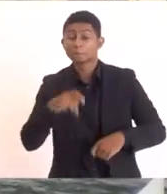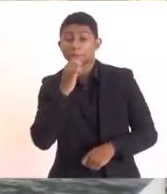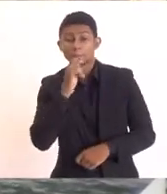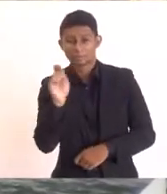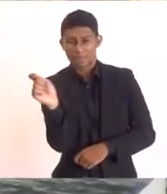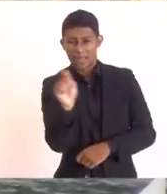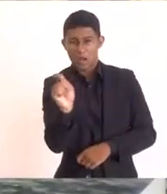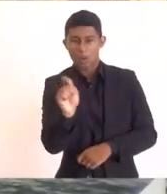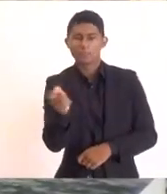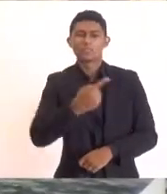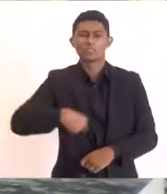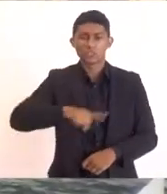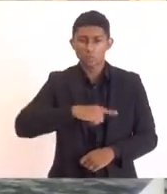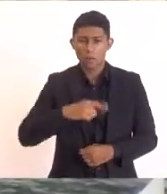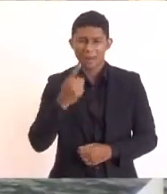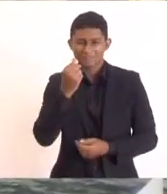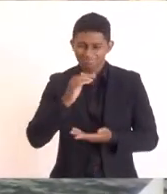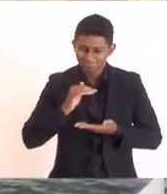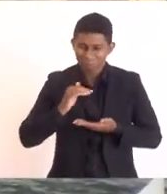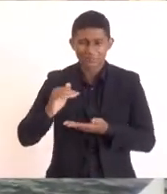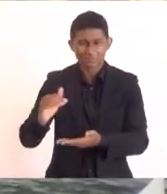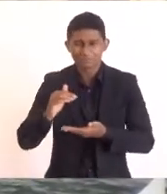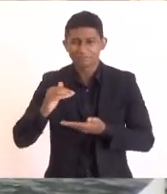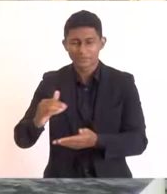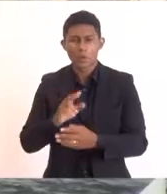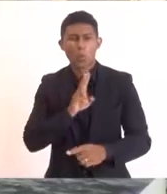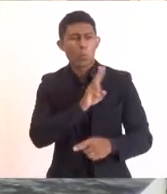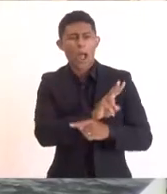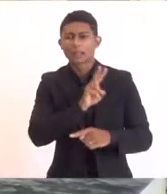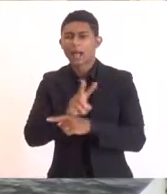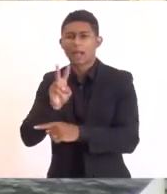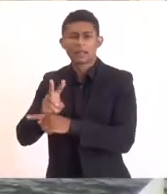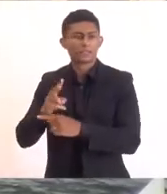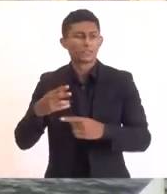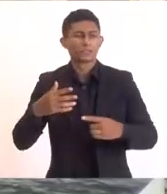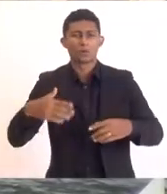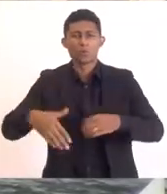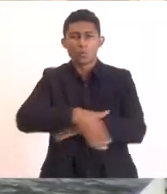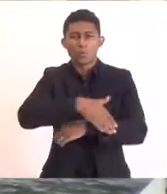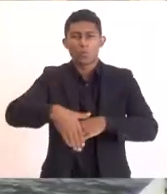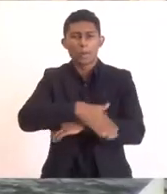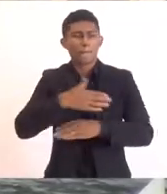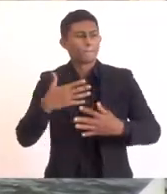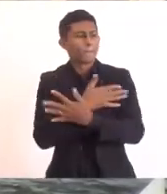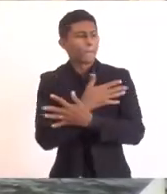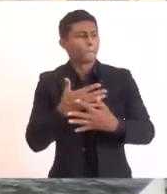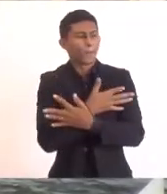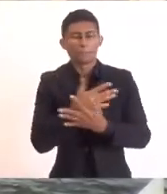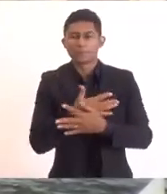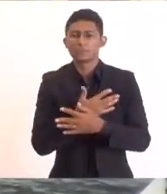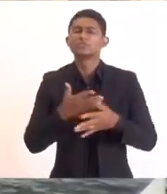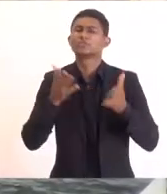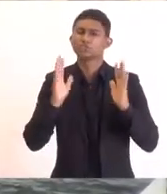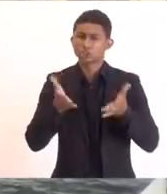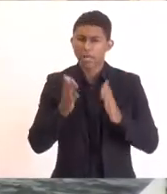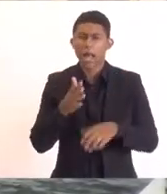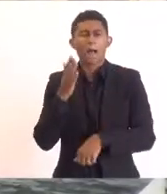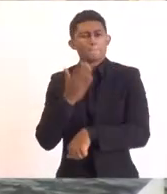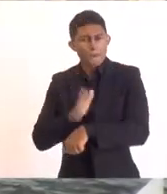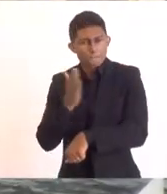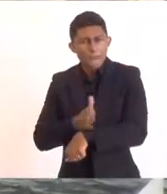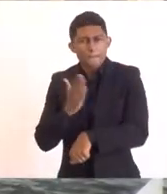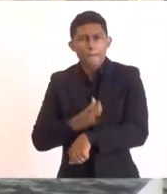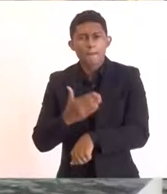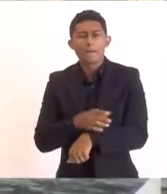estamos investindo muito na nossa guarda municipal, inclusive, a gente já está com todo o processo em andamento, já estão fazendo treinamento para